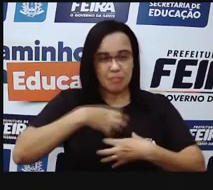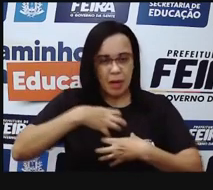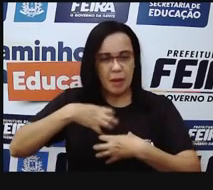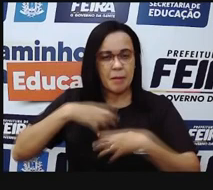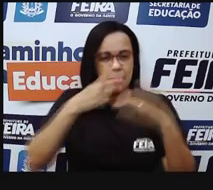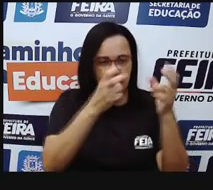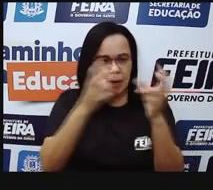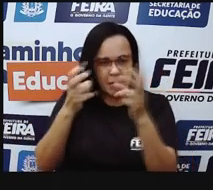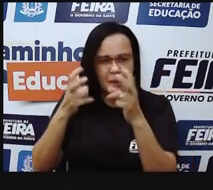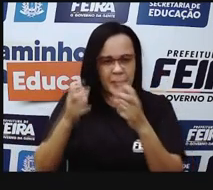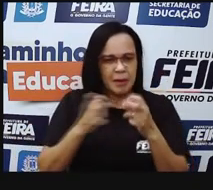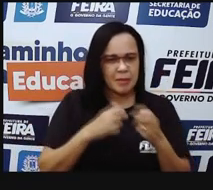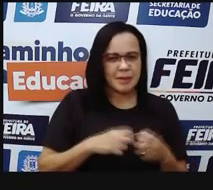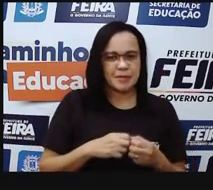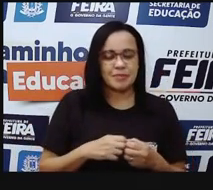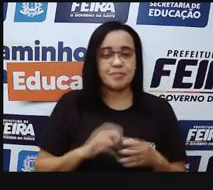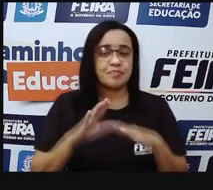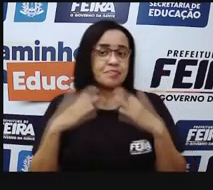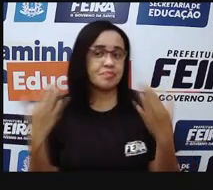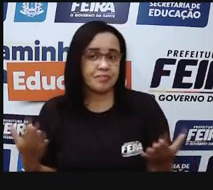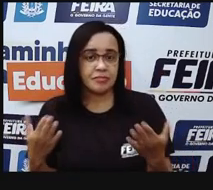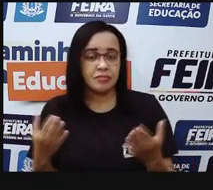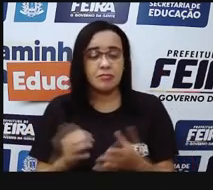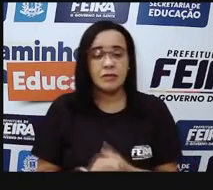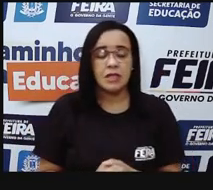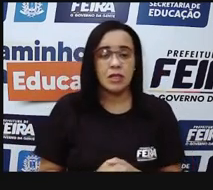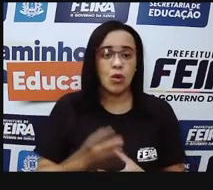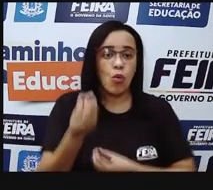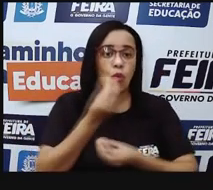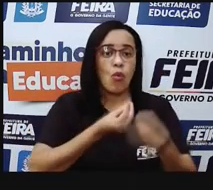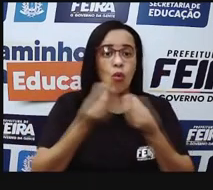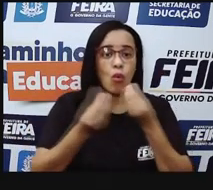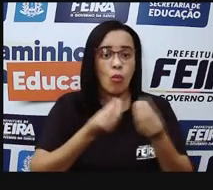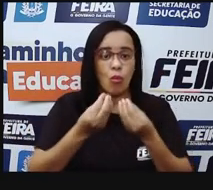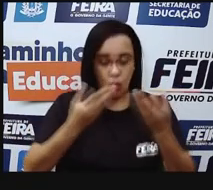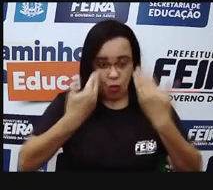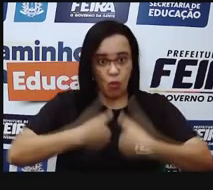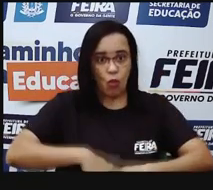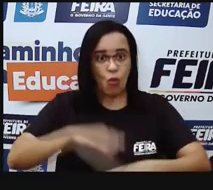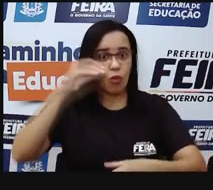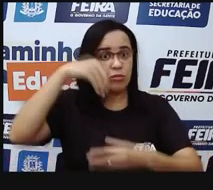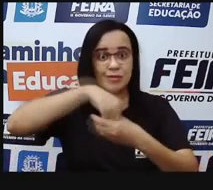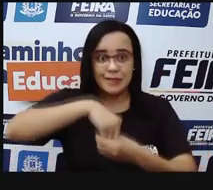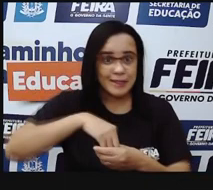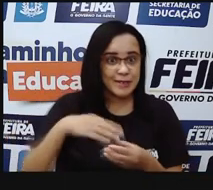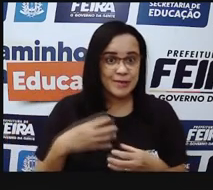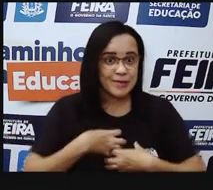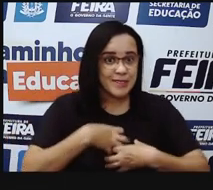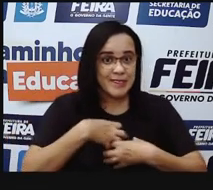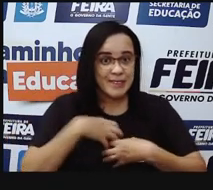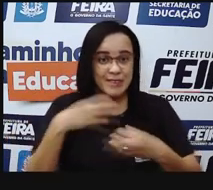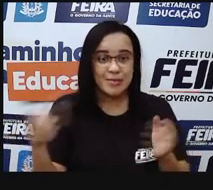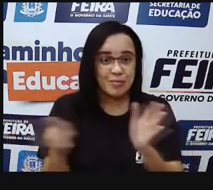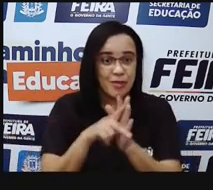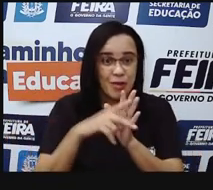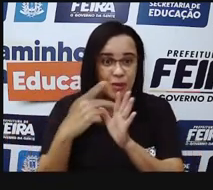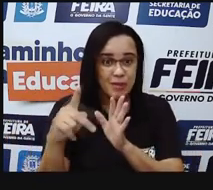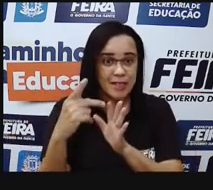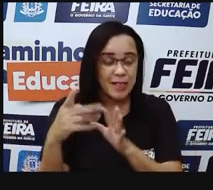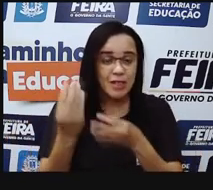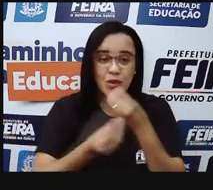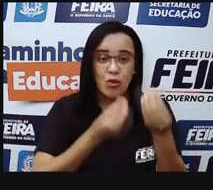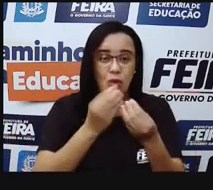E aí, os órgãos dos sentidos, nós vamos tratar especificamente de como esses órgãos dos